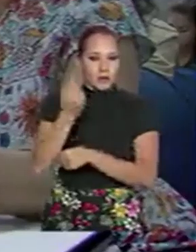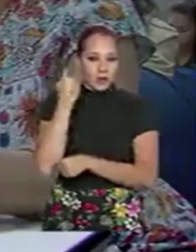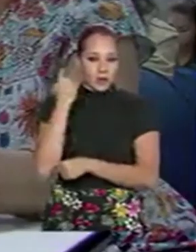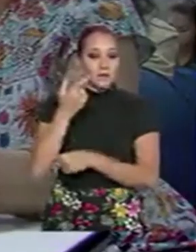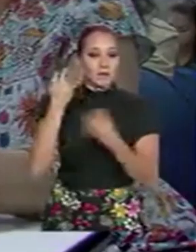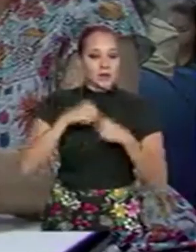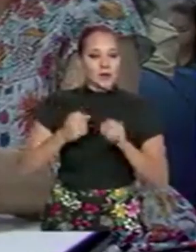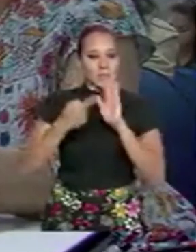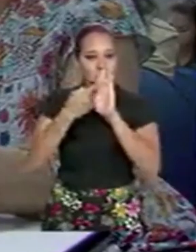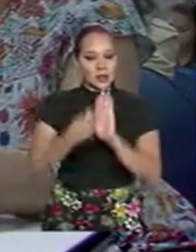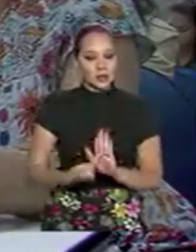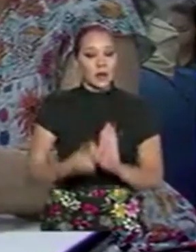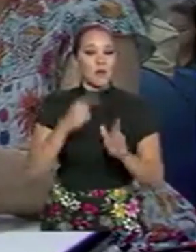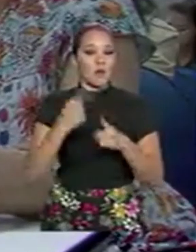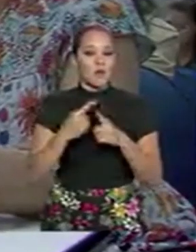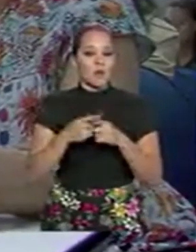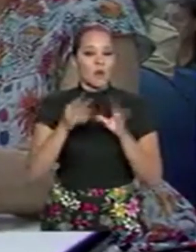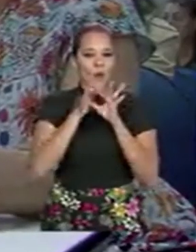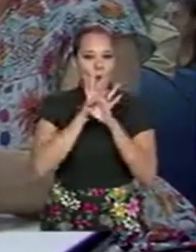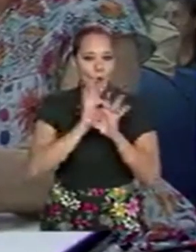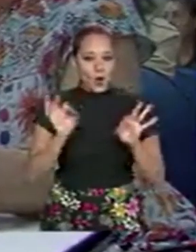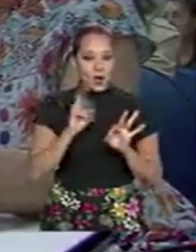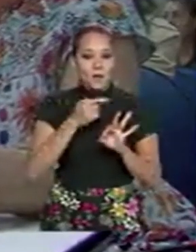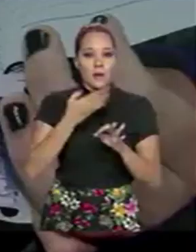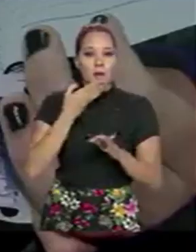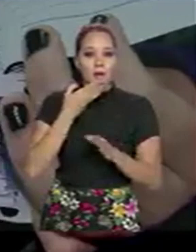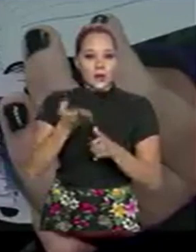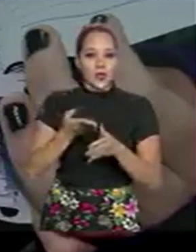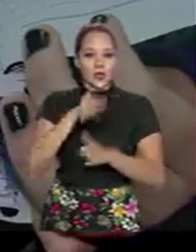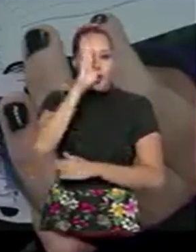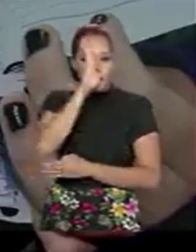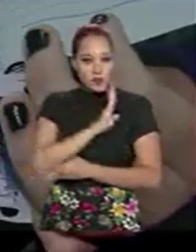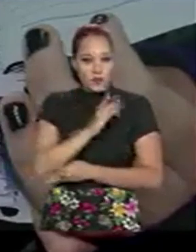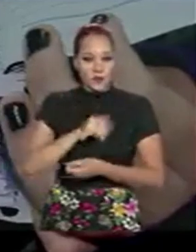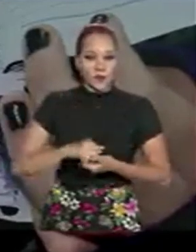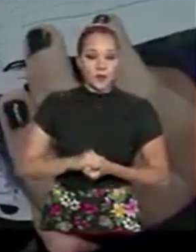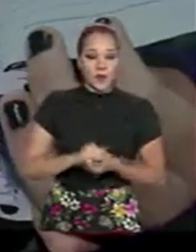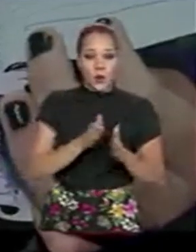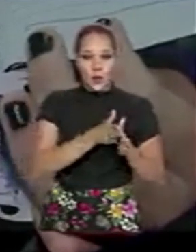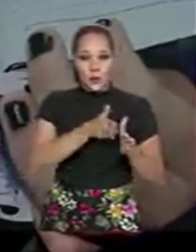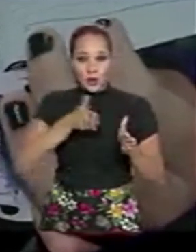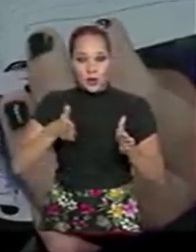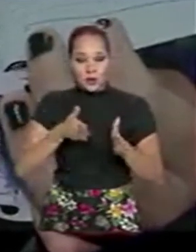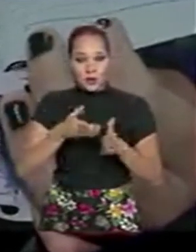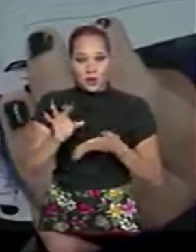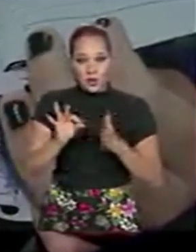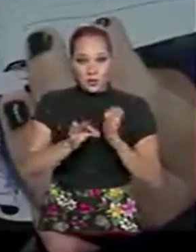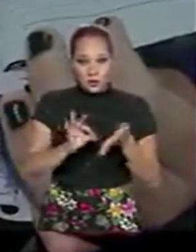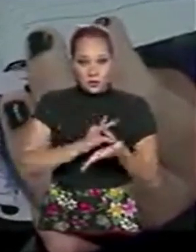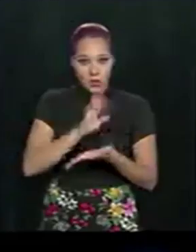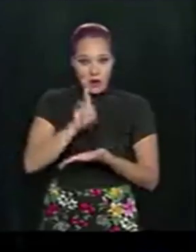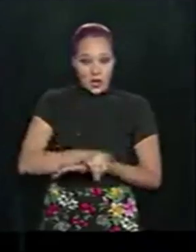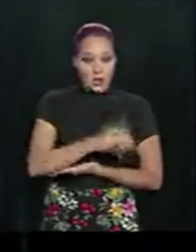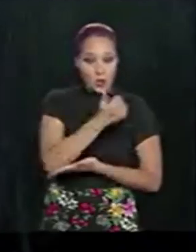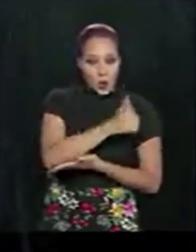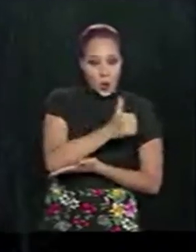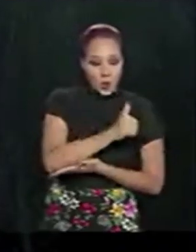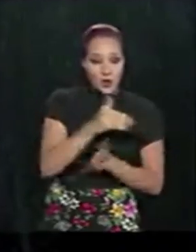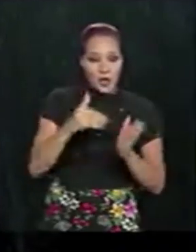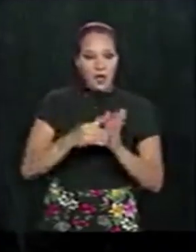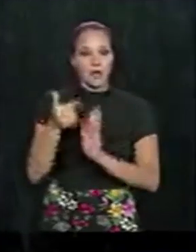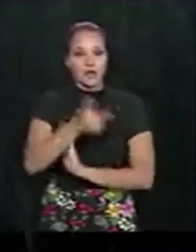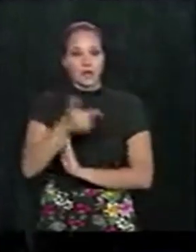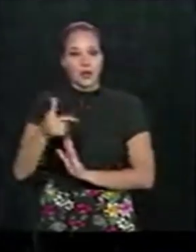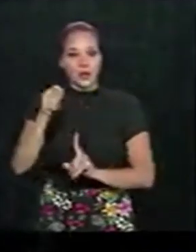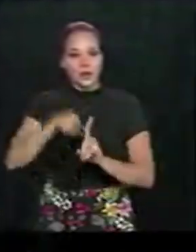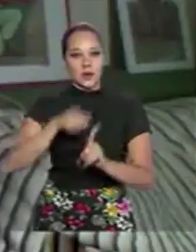justificativa de ausência para pedir gratuidade este ano. O período de inscrição para o Enem será de 11 a 22